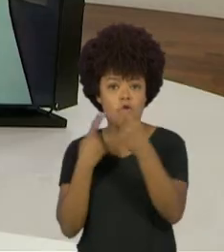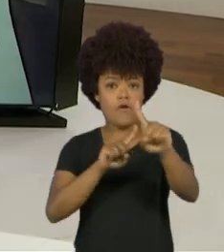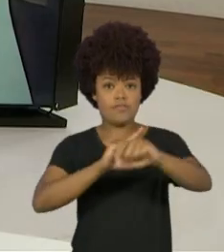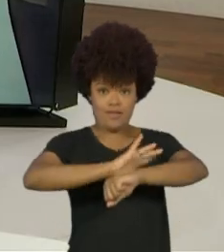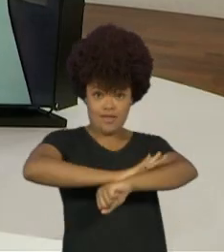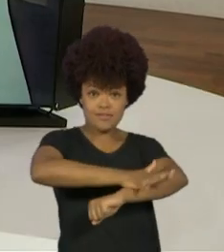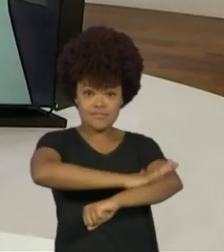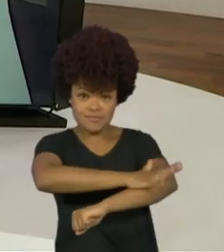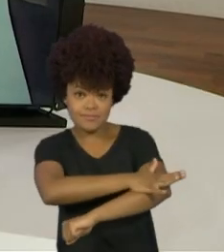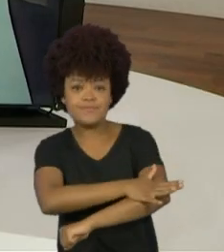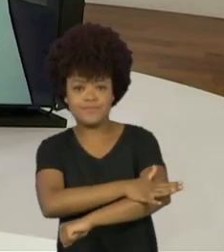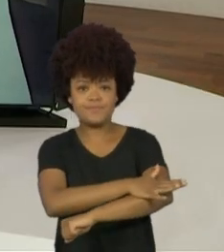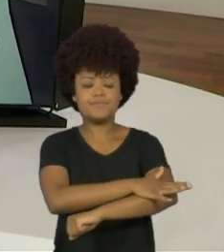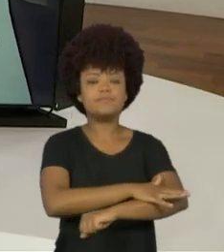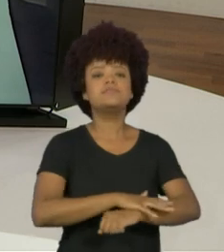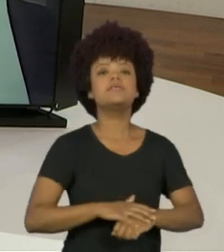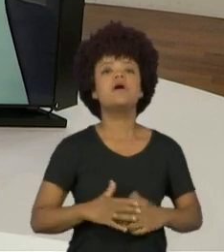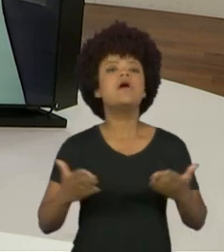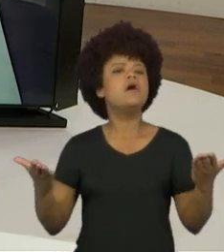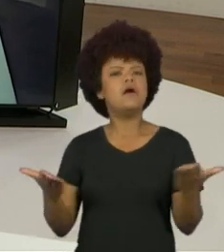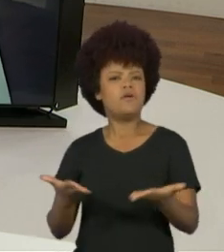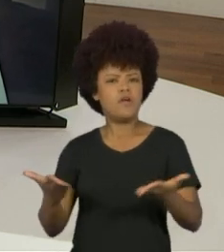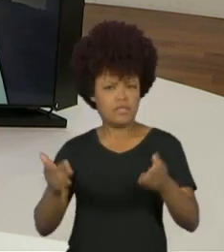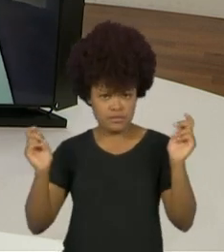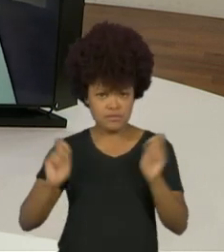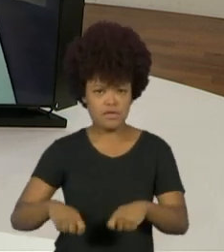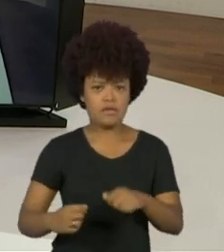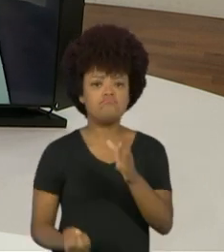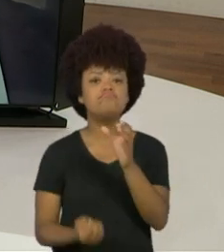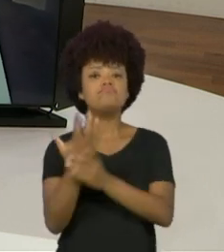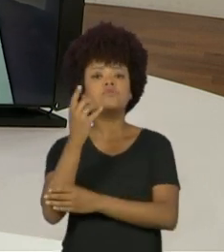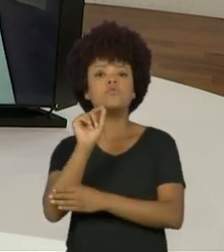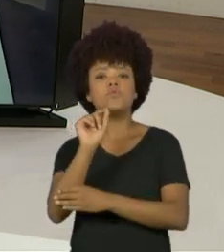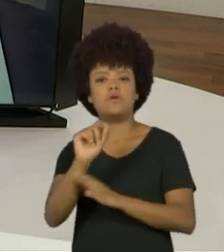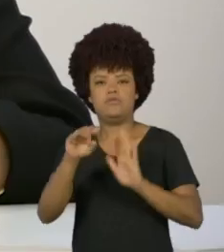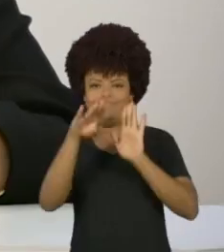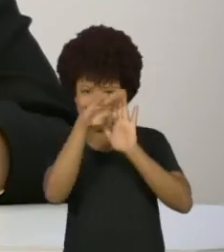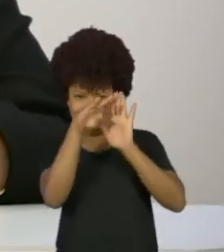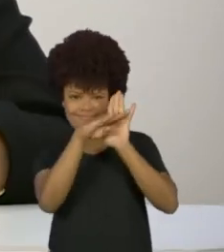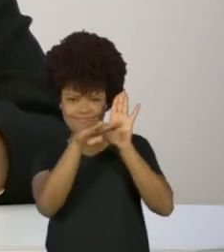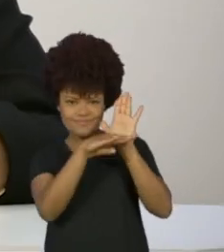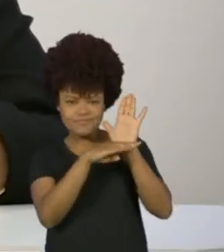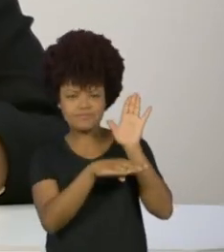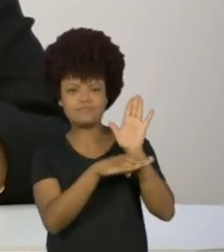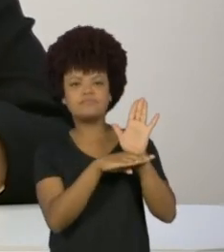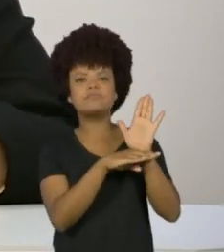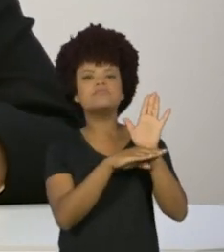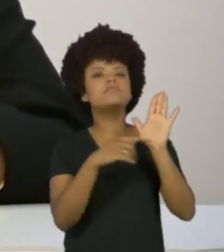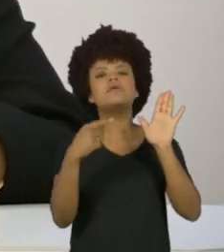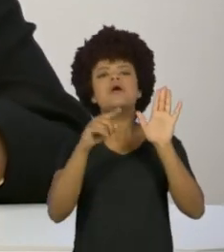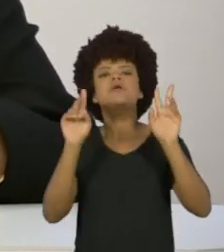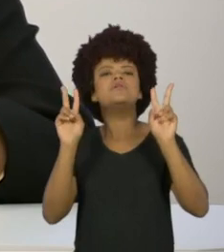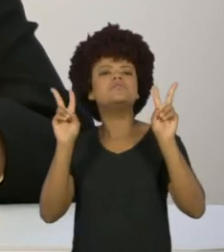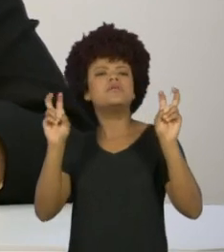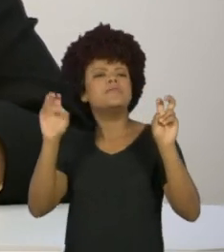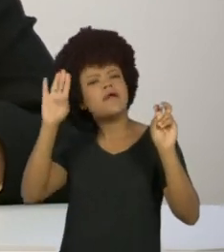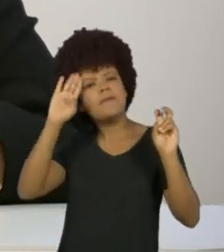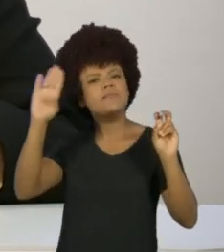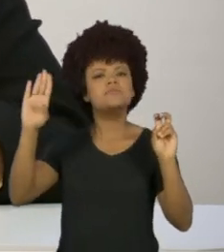onde a questão racial seja um tema central e, mais do que isso, foi capaz também de criar espaços de